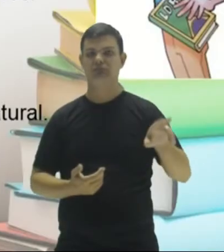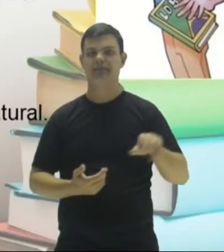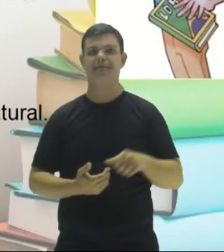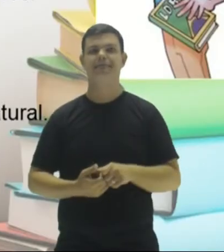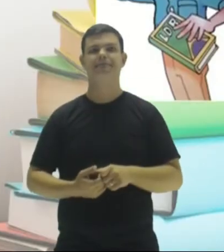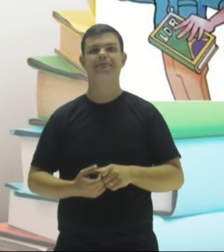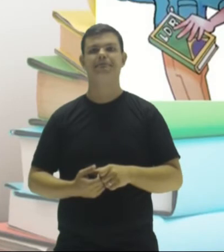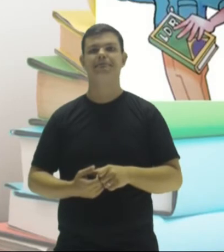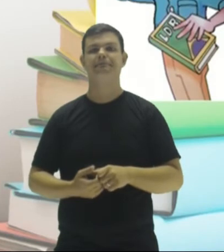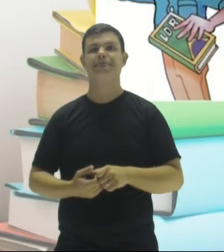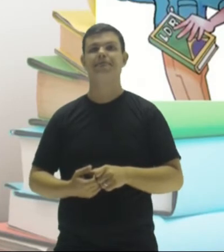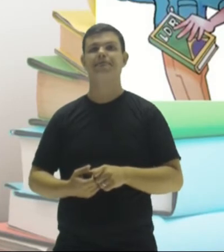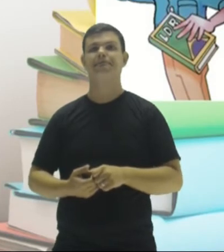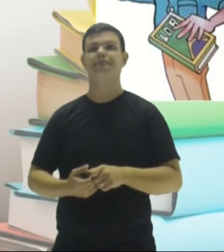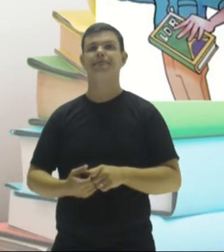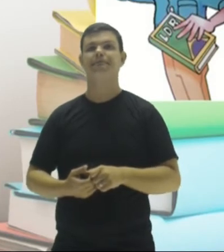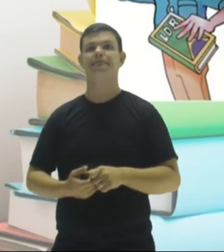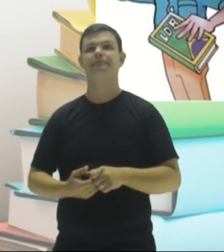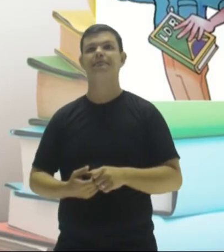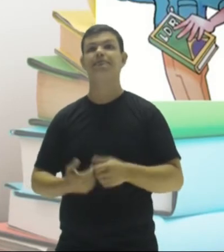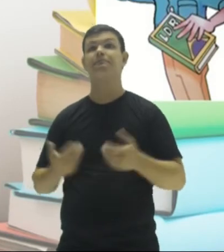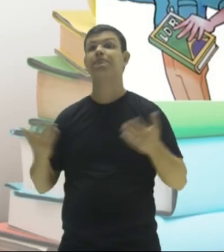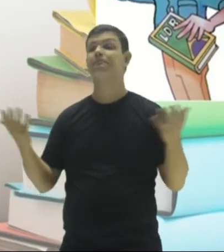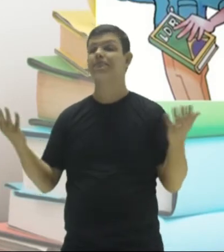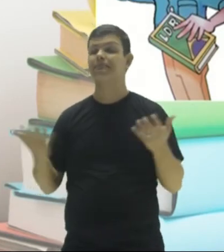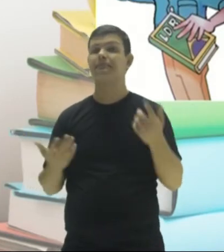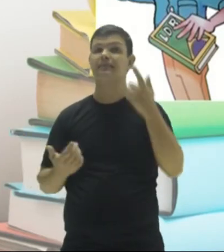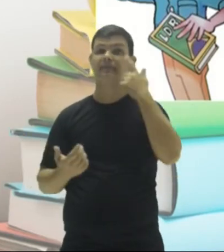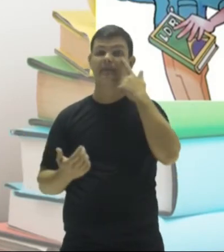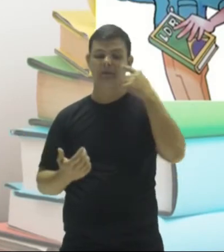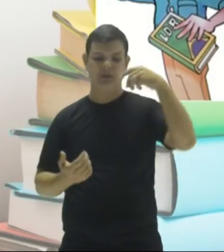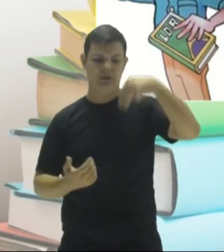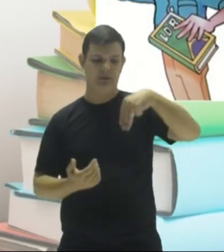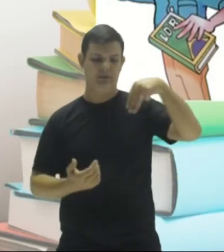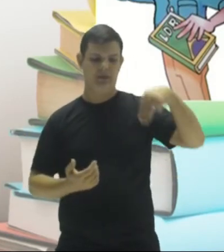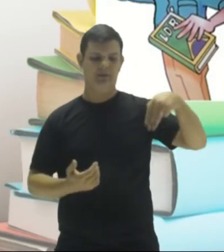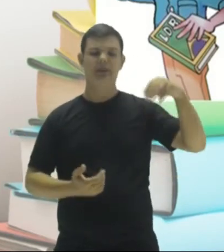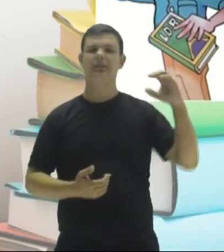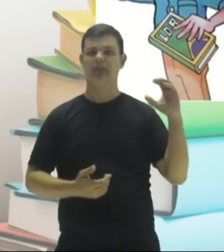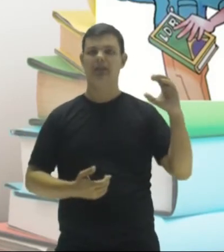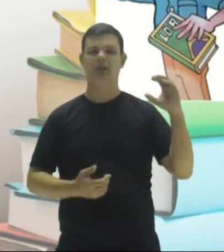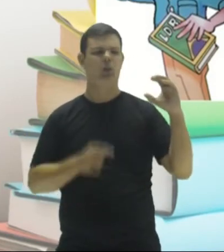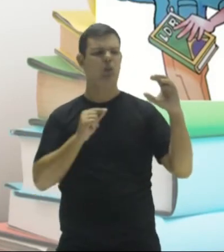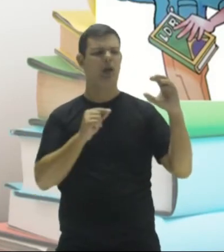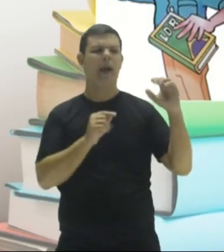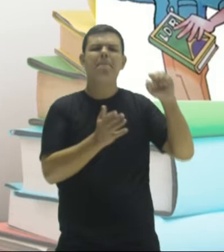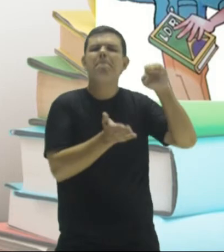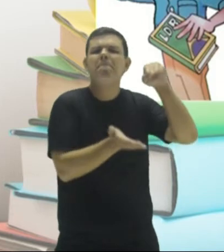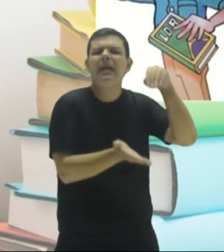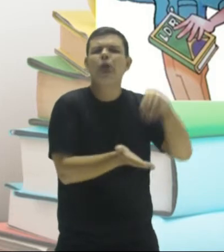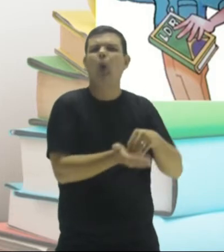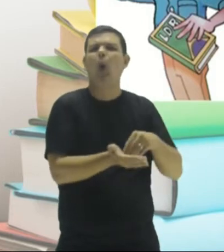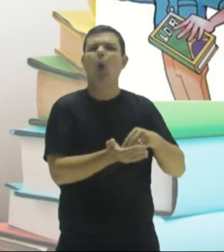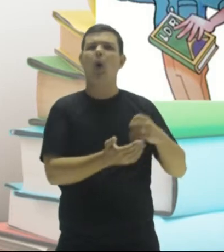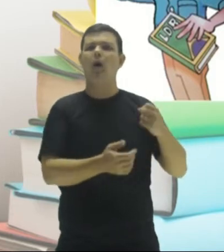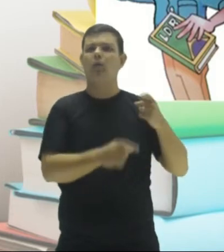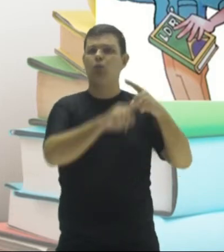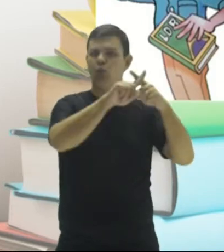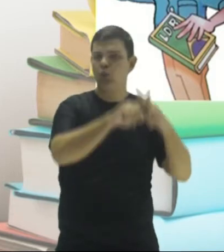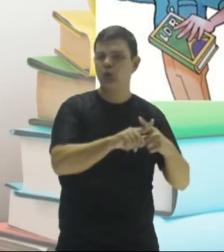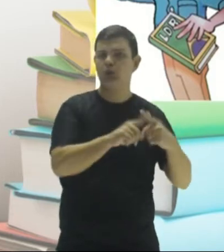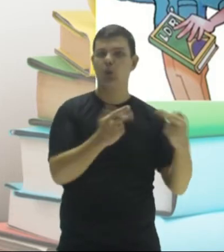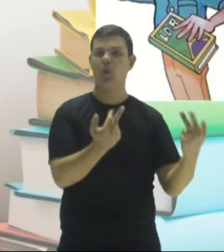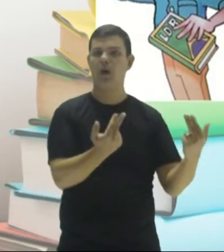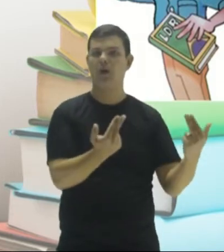Bora lá. Agora, pessoal, vamos ver o MMC, que é o menor múltiplo comum. Tá ok?